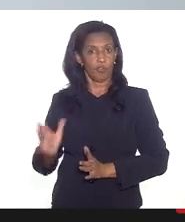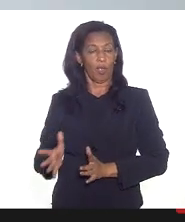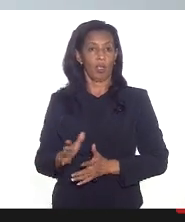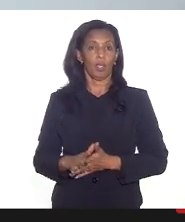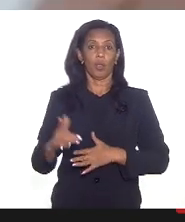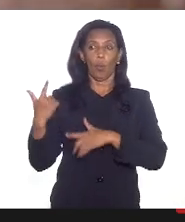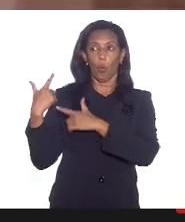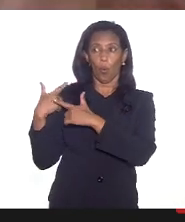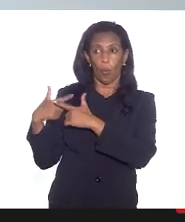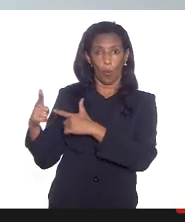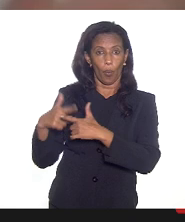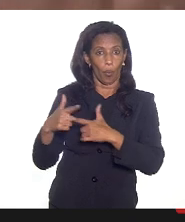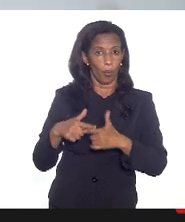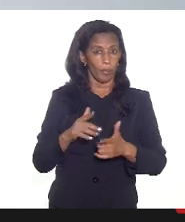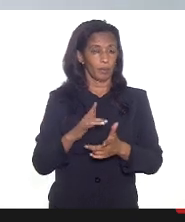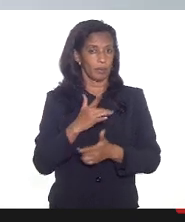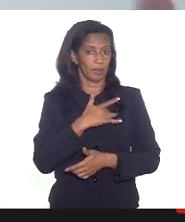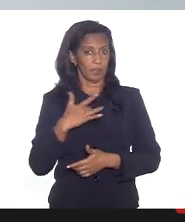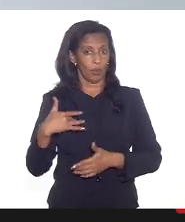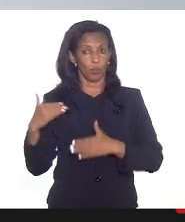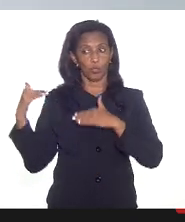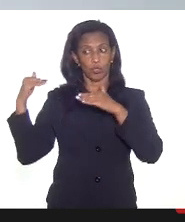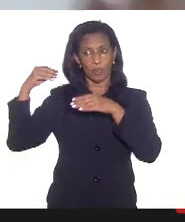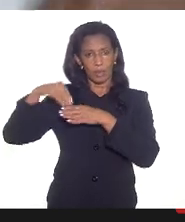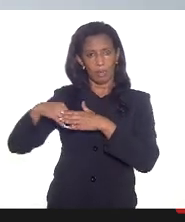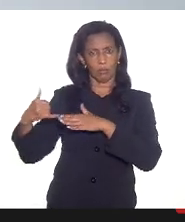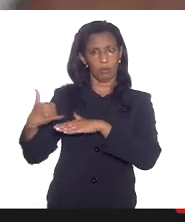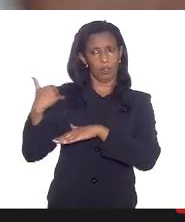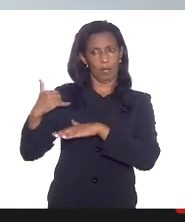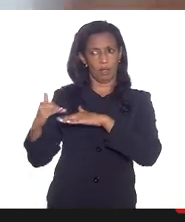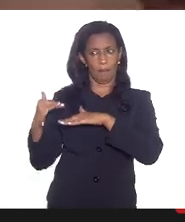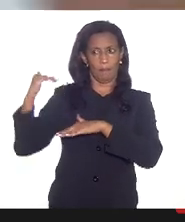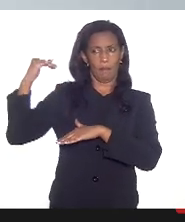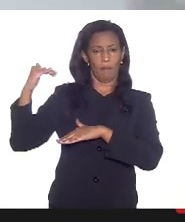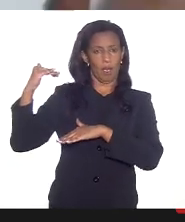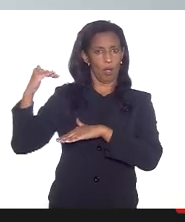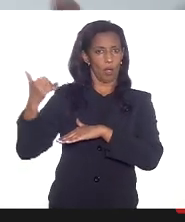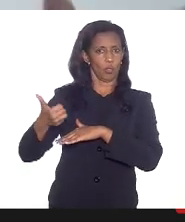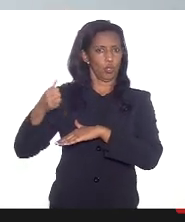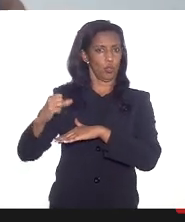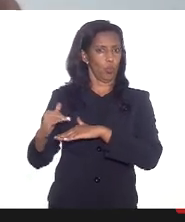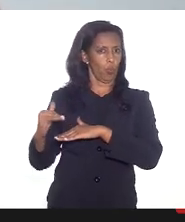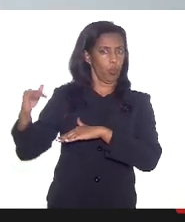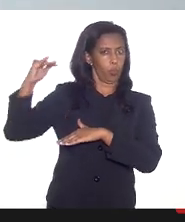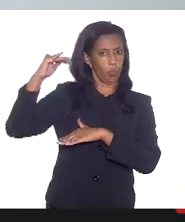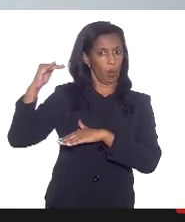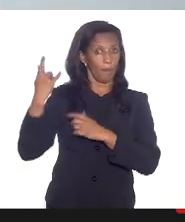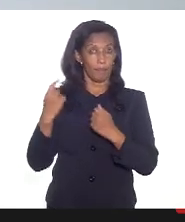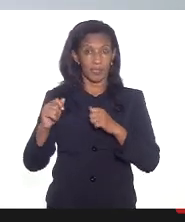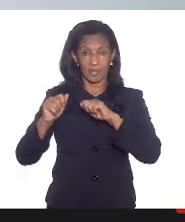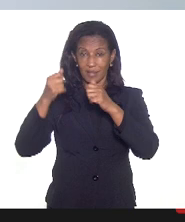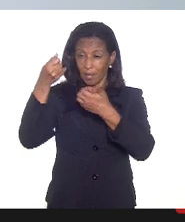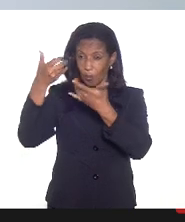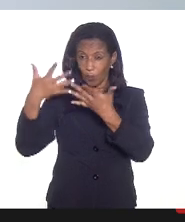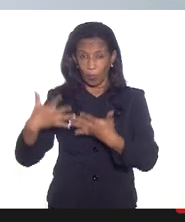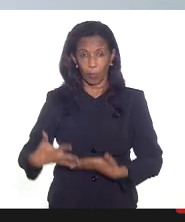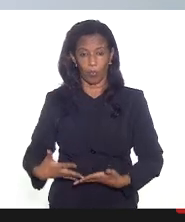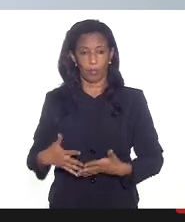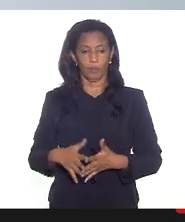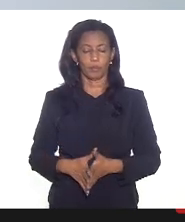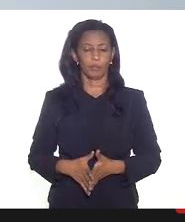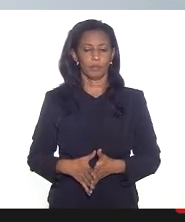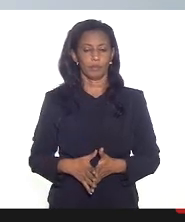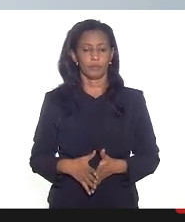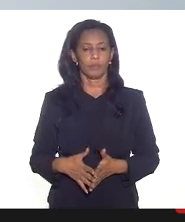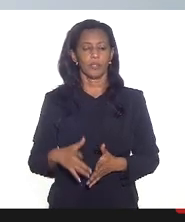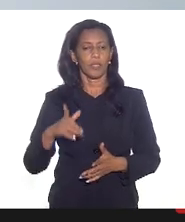comorbidades dentro da faixa etária adequada maiores de 12 de 18 anos isso precisa estar muito bem escrito e